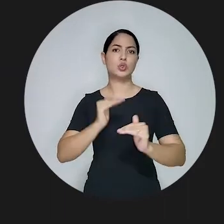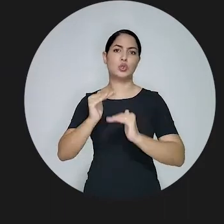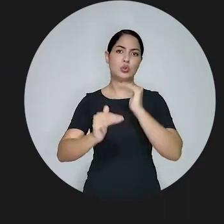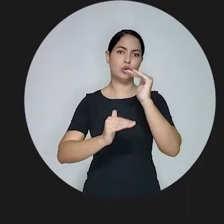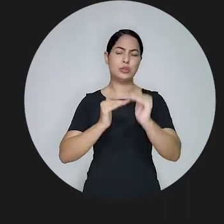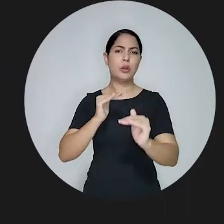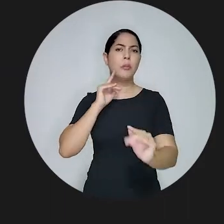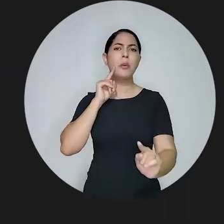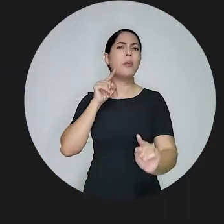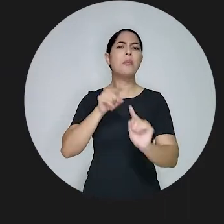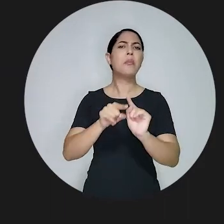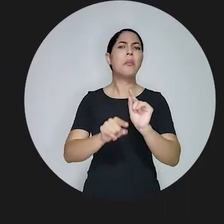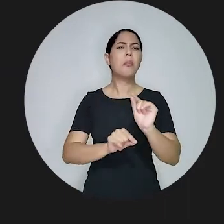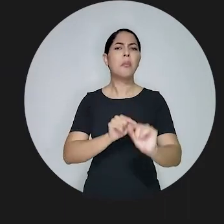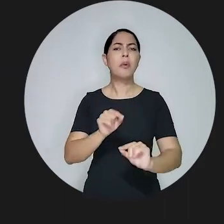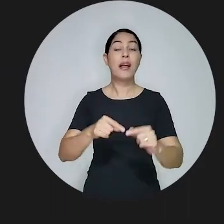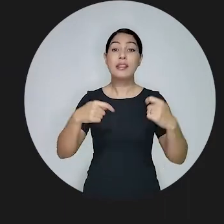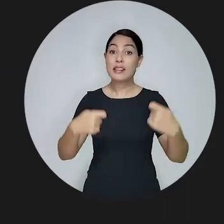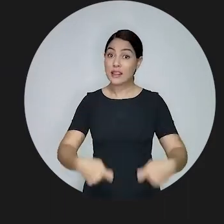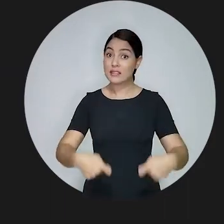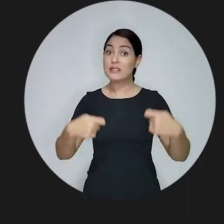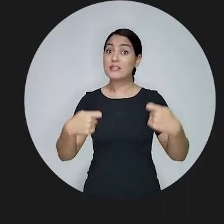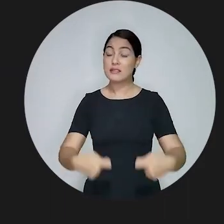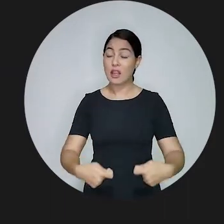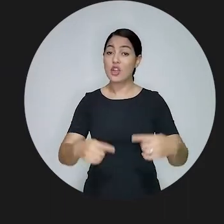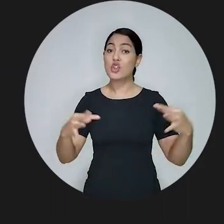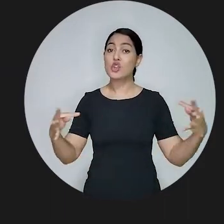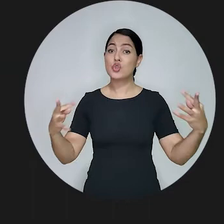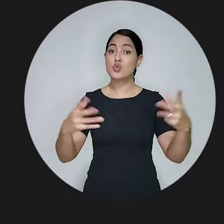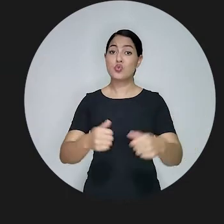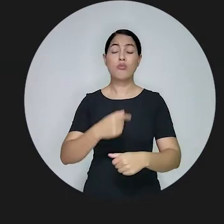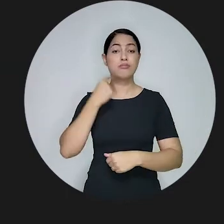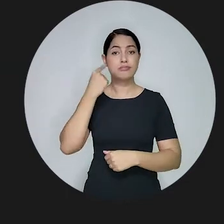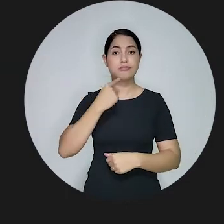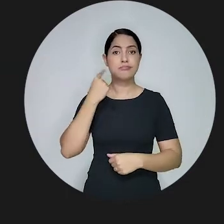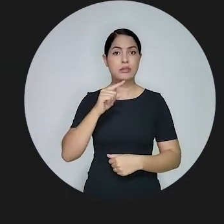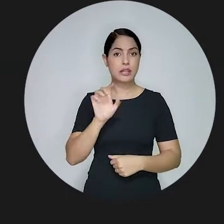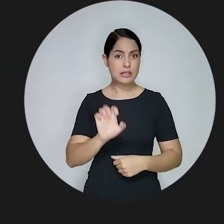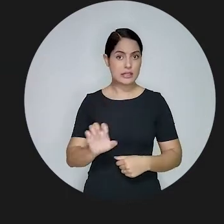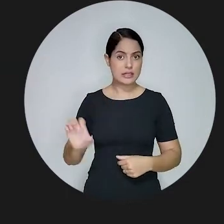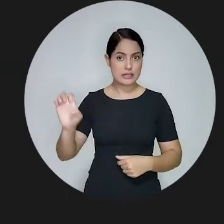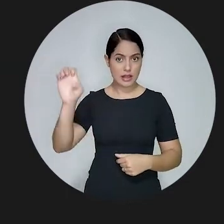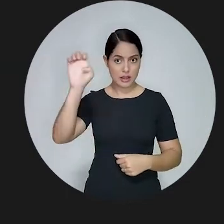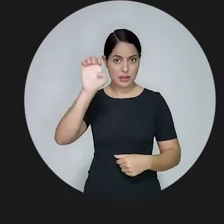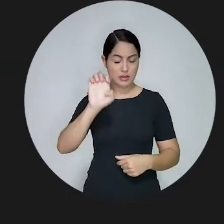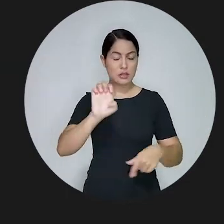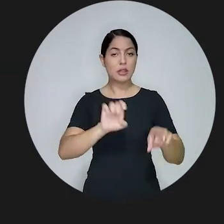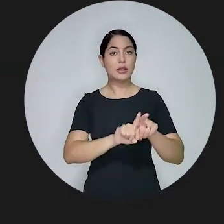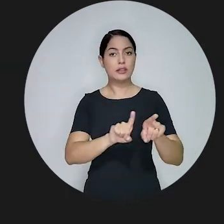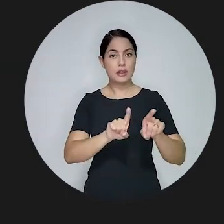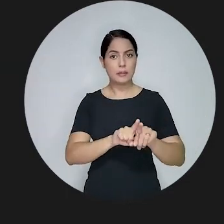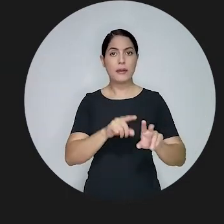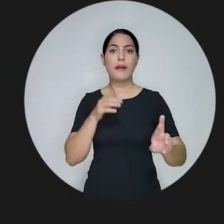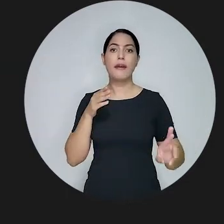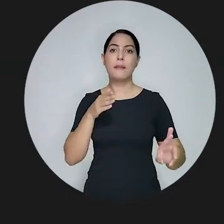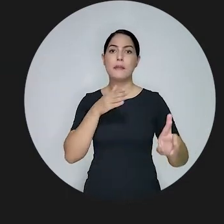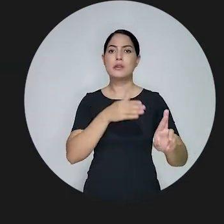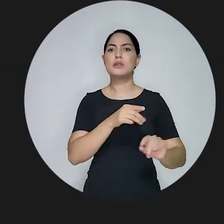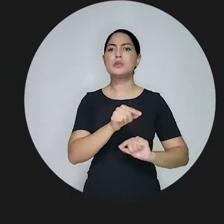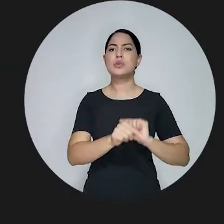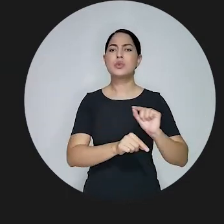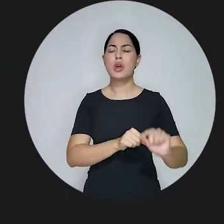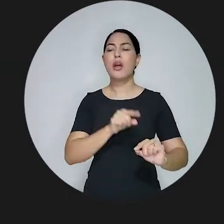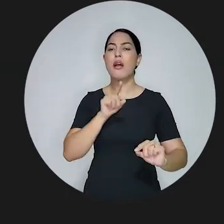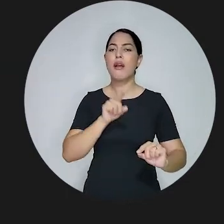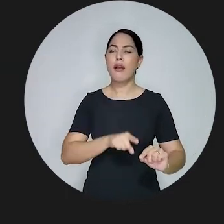projeto, já que a ESA Nacional existe, sobretudo, para atender as necessidades dos advogados nos